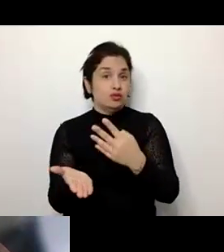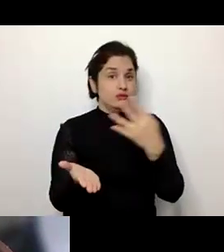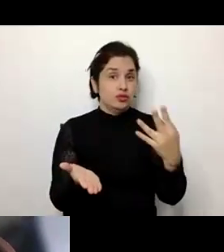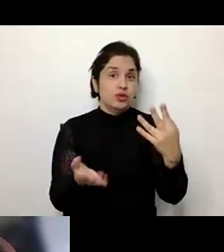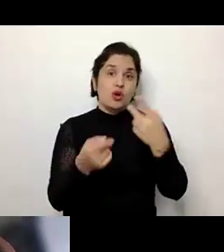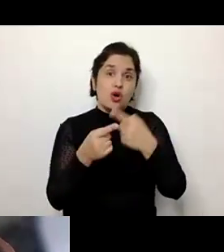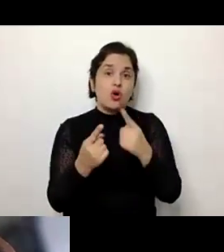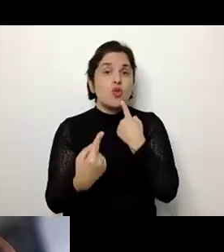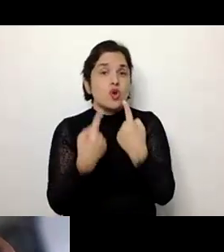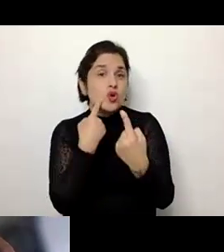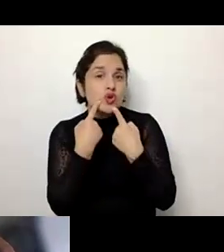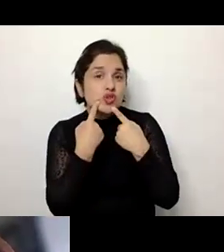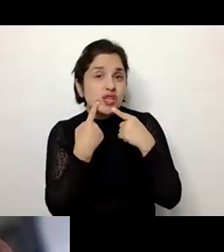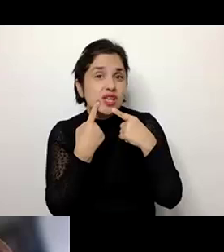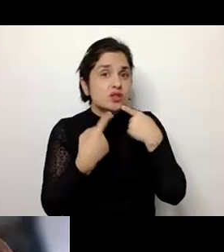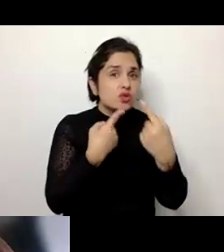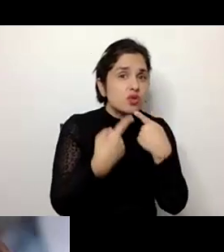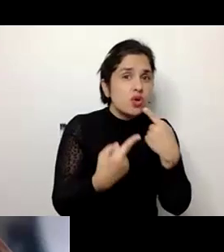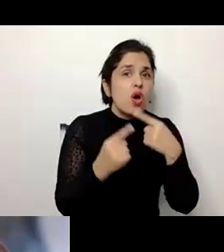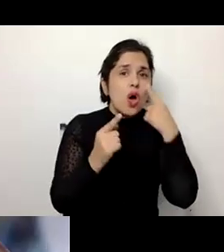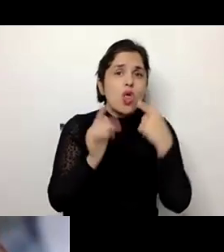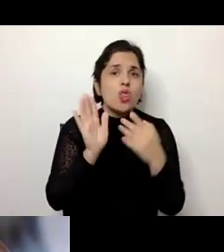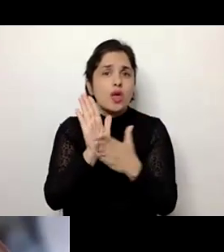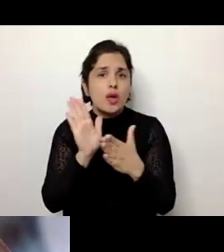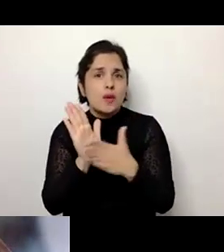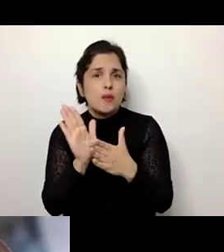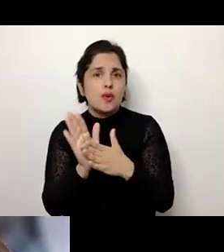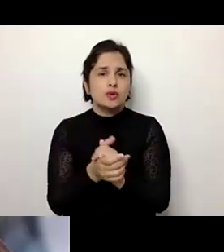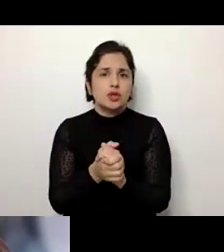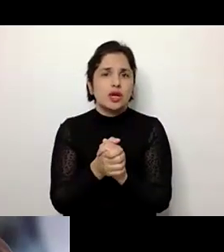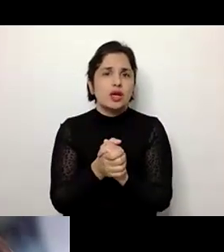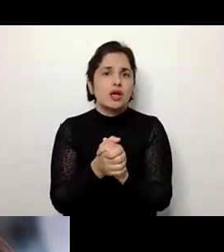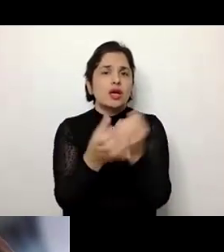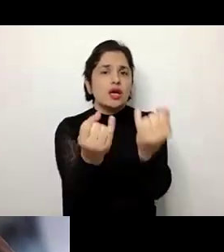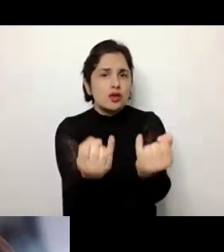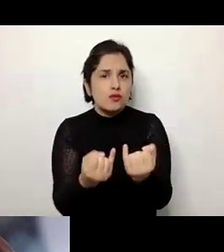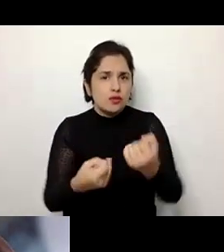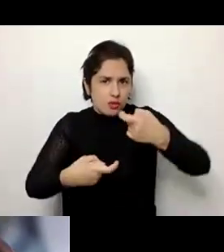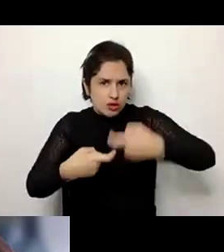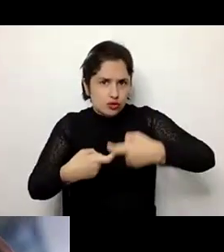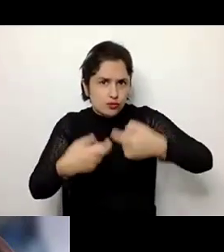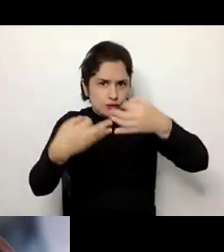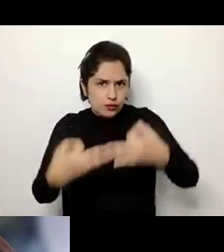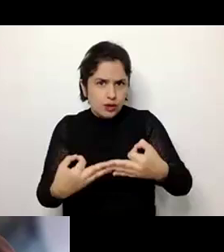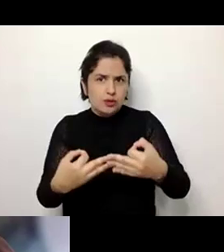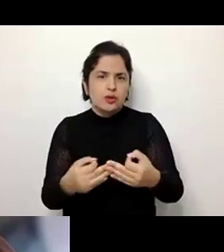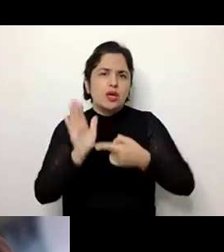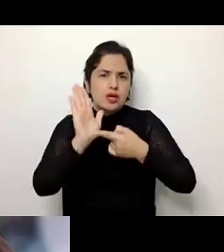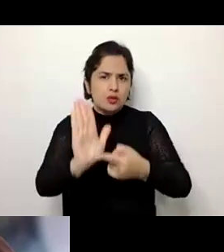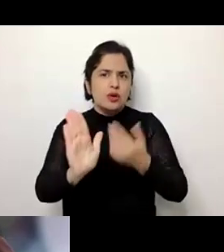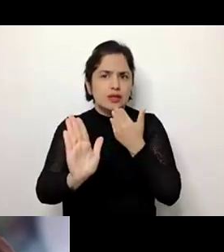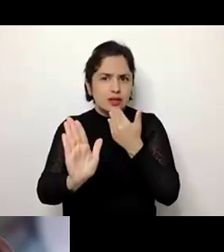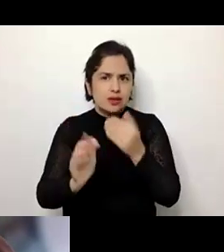censo que vem mostrar também, mas nós não tivemos ainda os dados consolidados, mas que mostra também